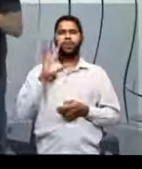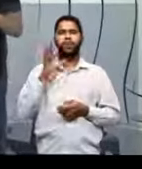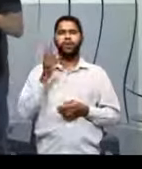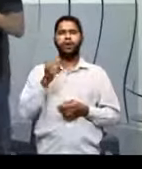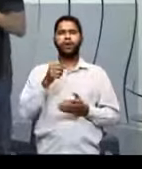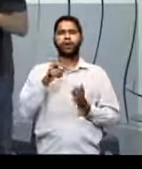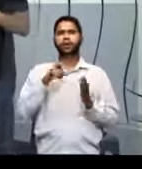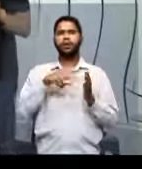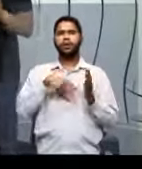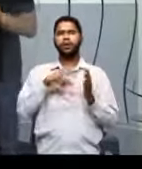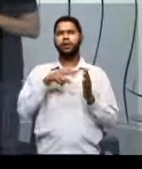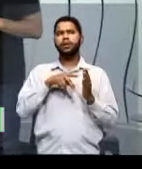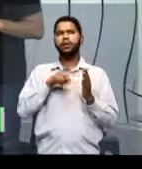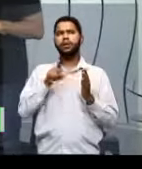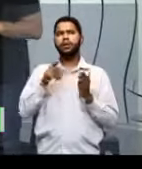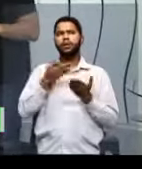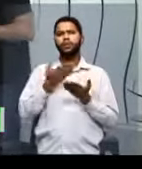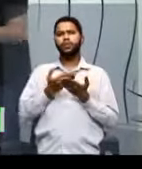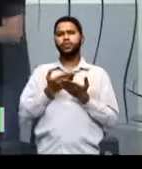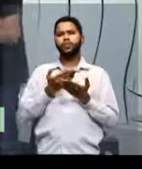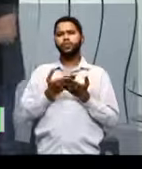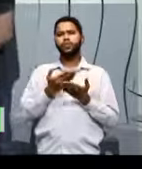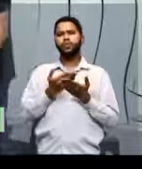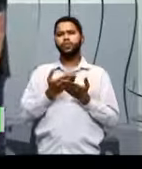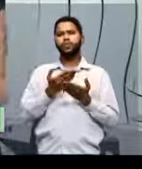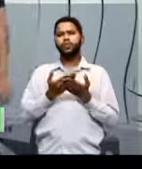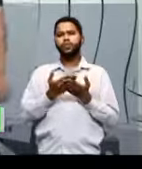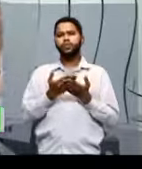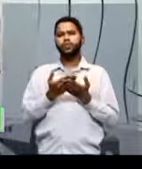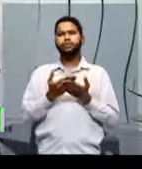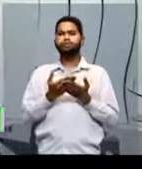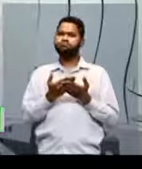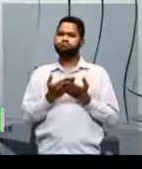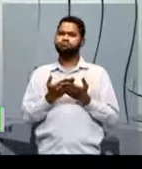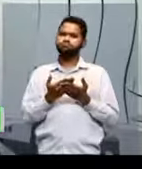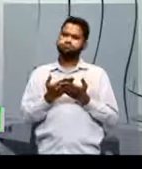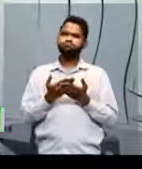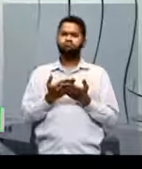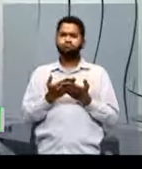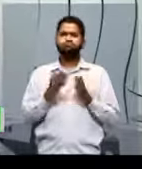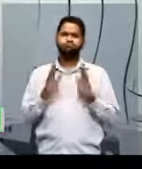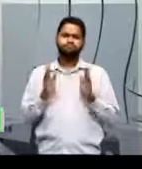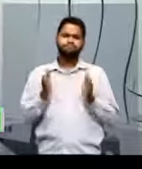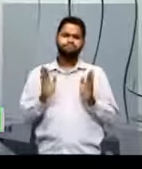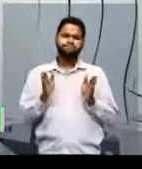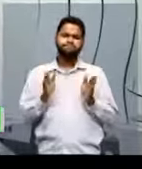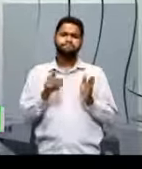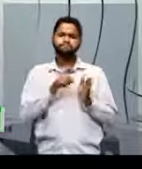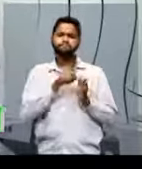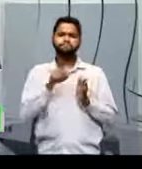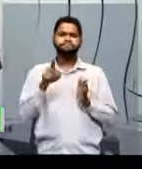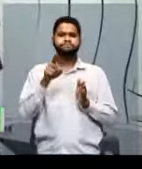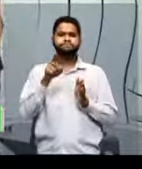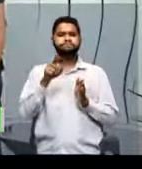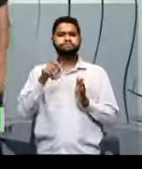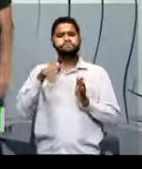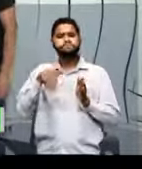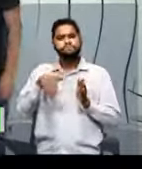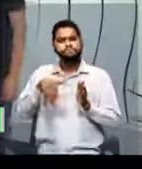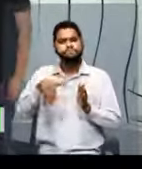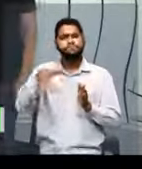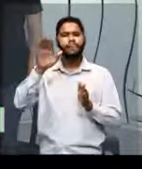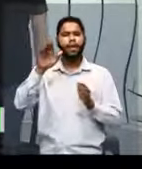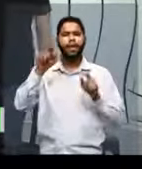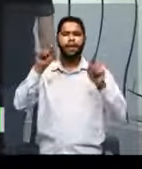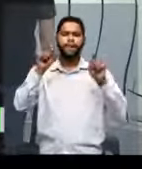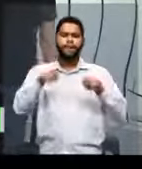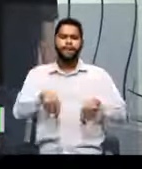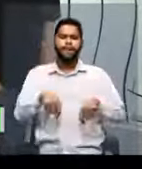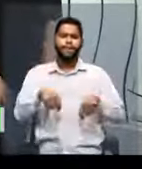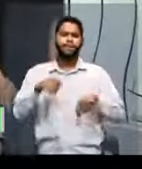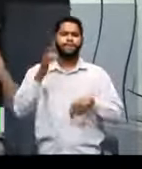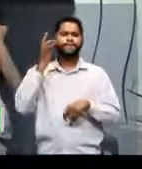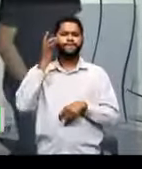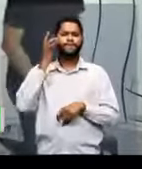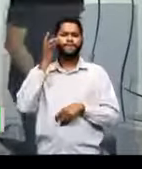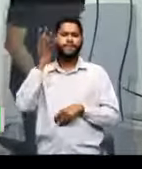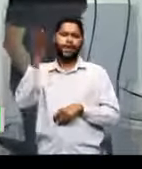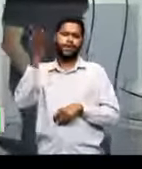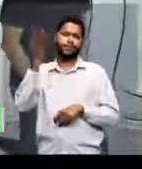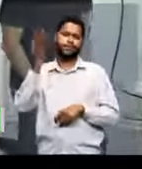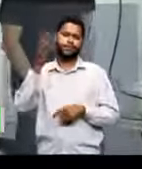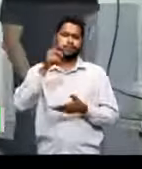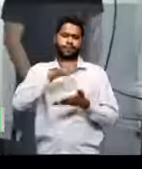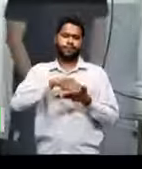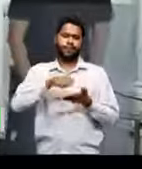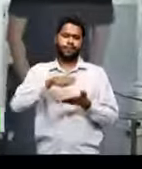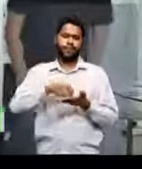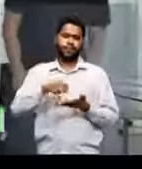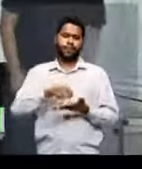já li isso, eu já estudei isso de alguma forma. E aí você vai ter mais facilidade para poder escrever lá na